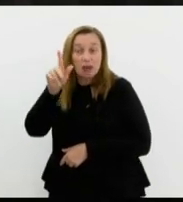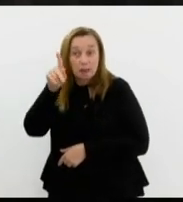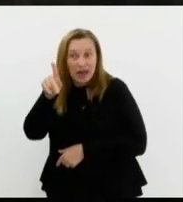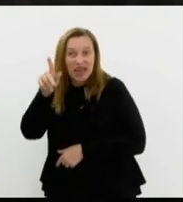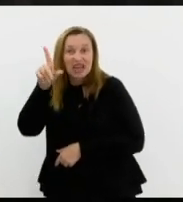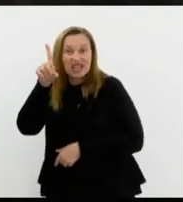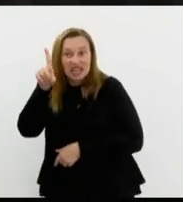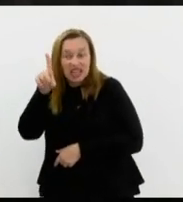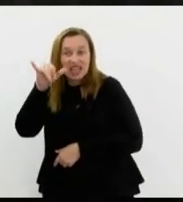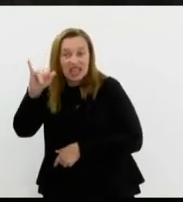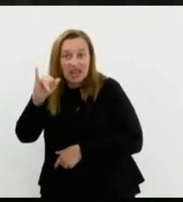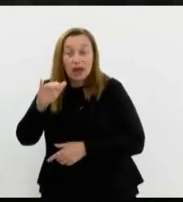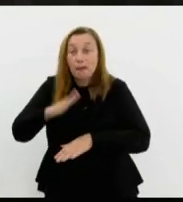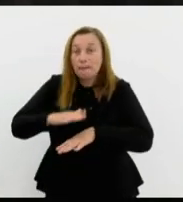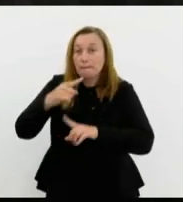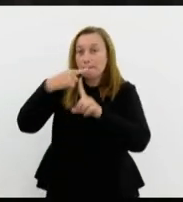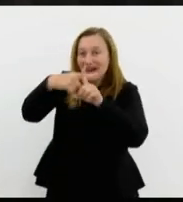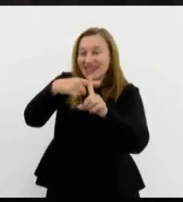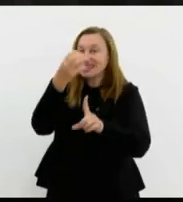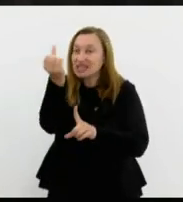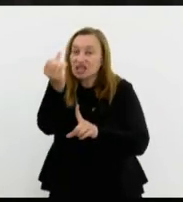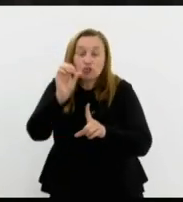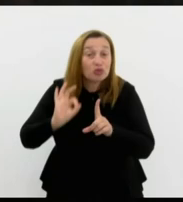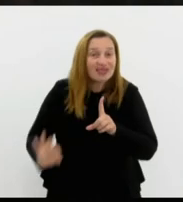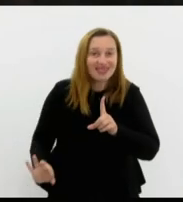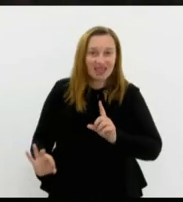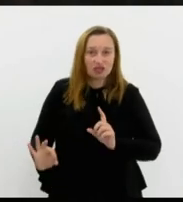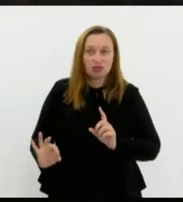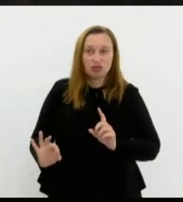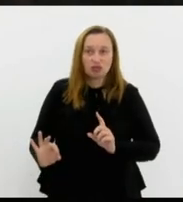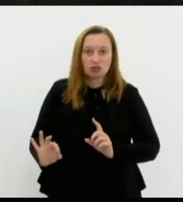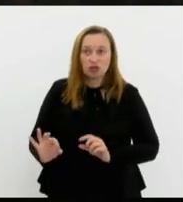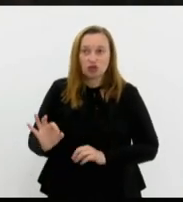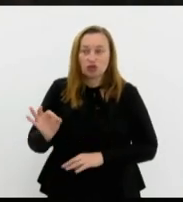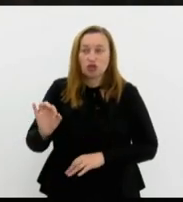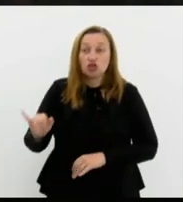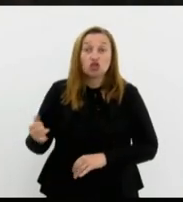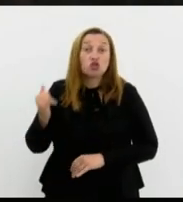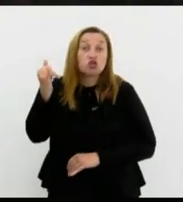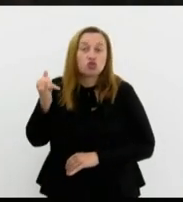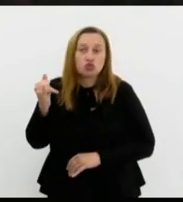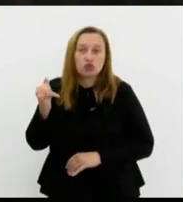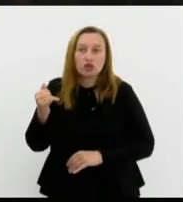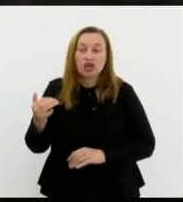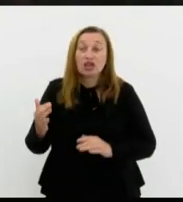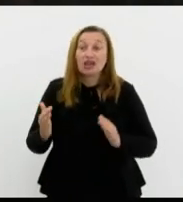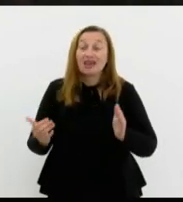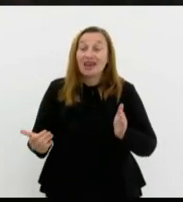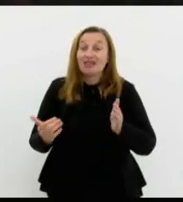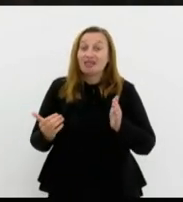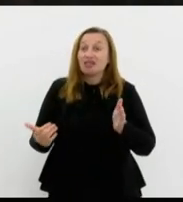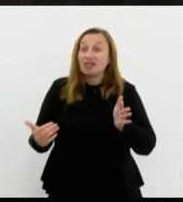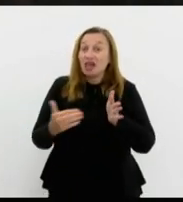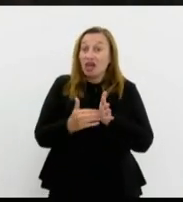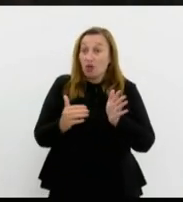6% de juros real. E de 1º de janeiro de 2013 até a presente data,